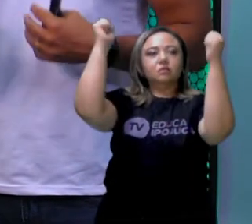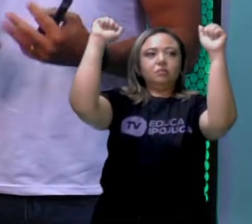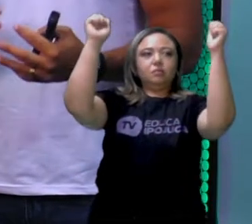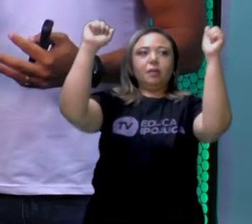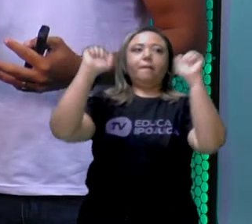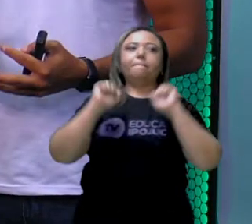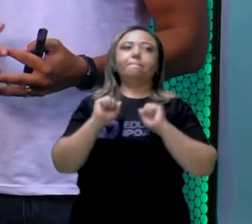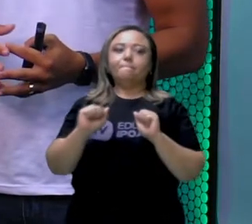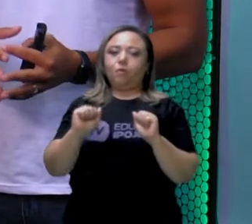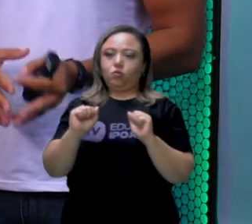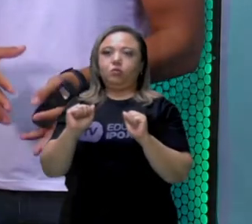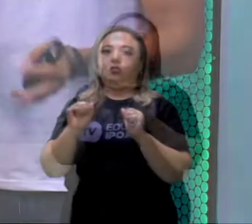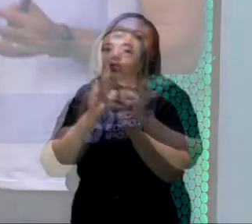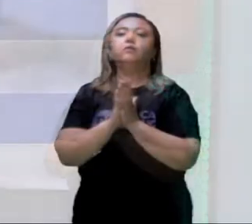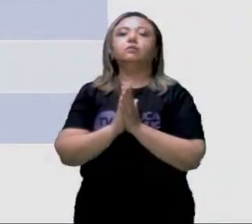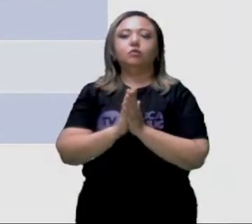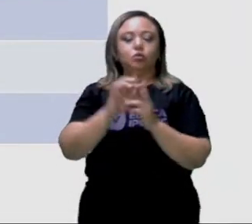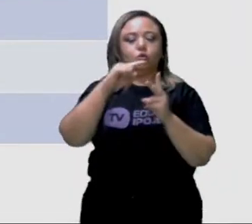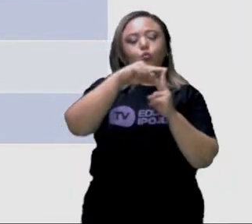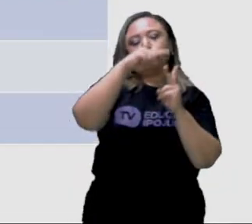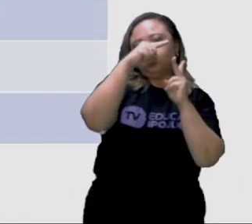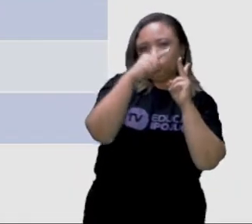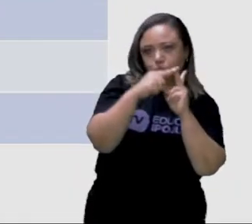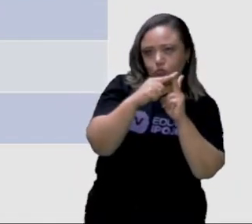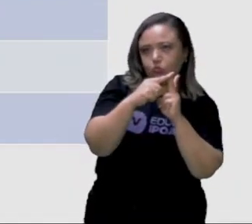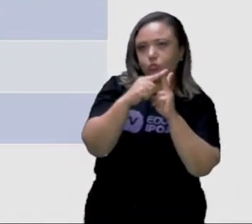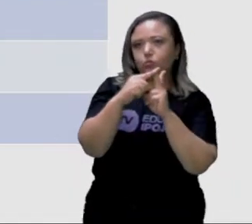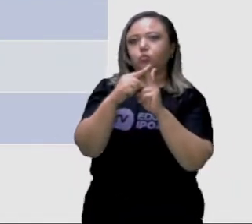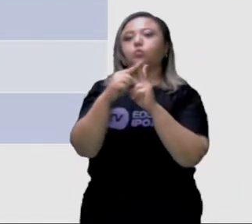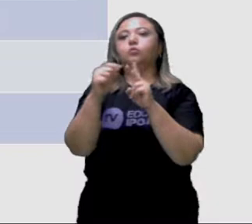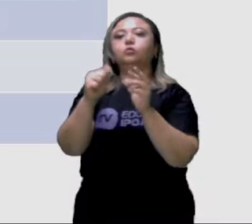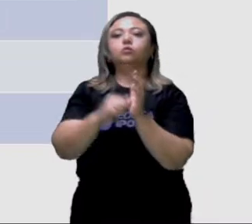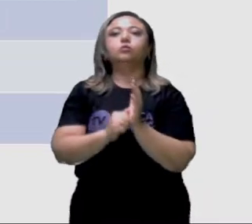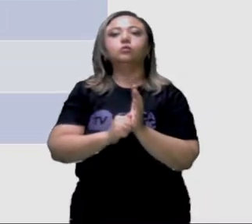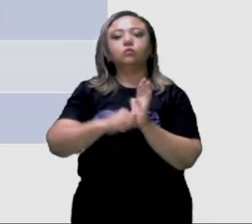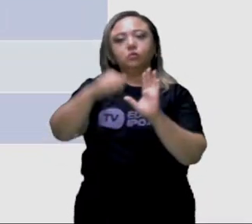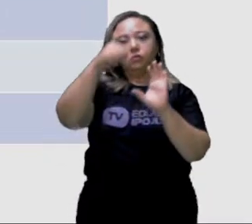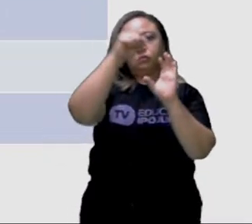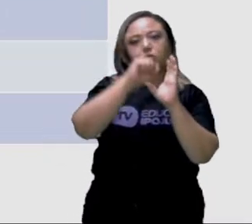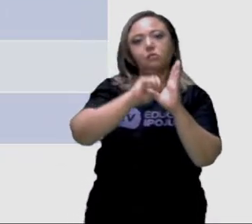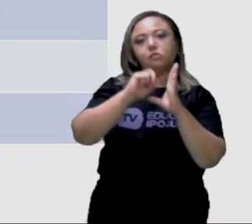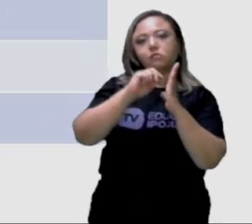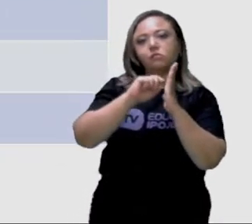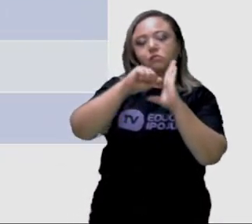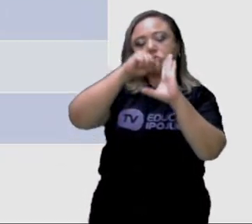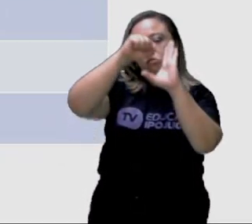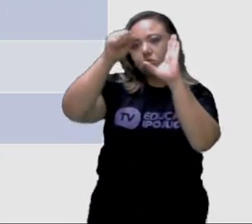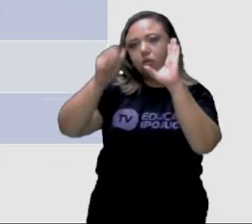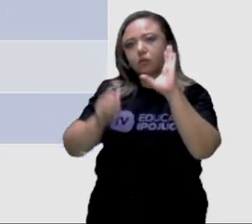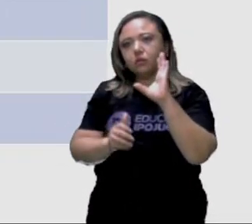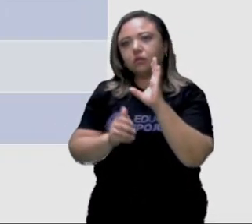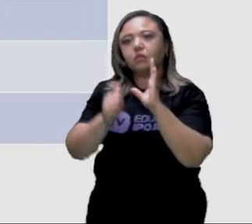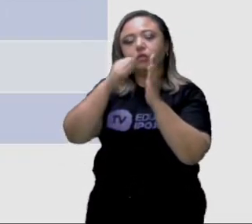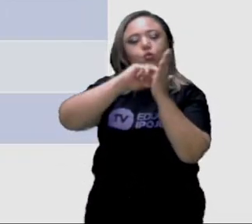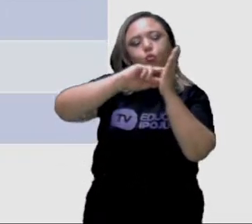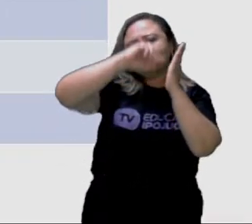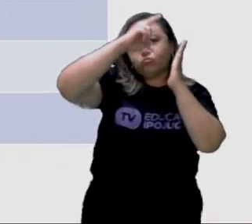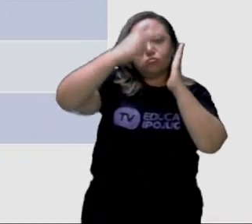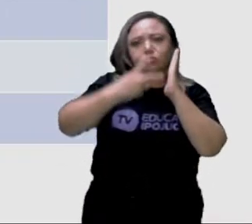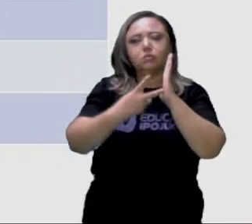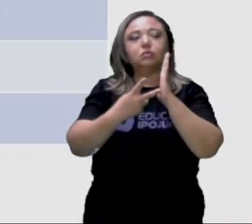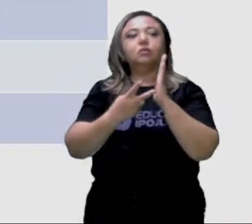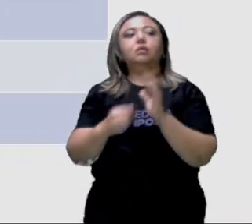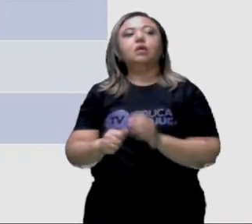ela pode ser dividida em dois conceitos, tá? A gente tem aqui o primeiro conceito de divisão da ginástica, que é a